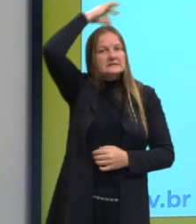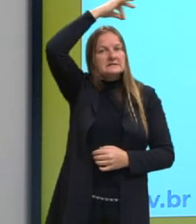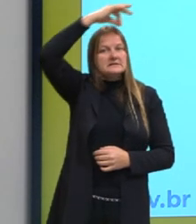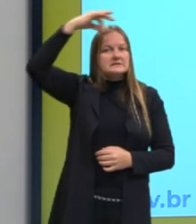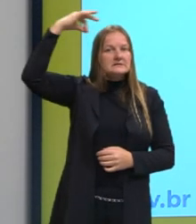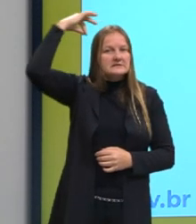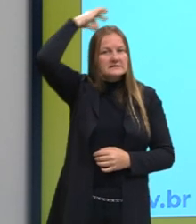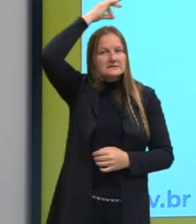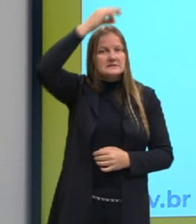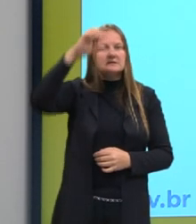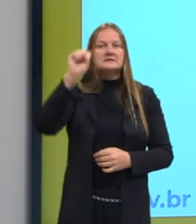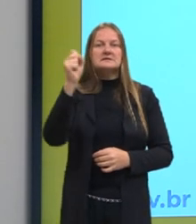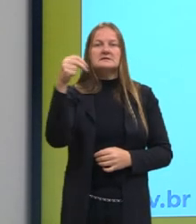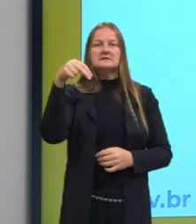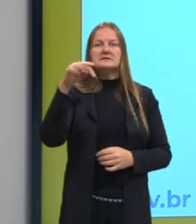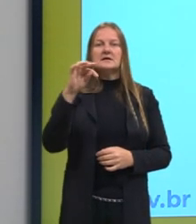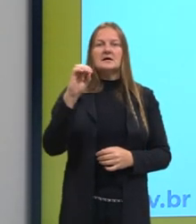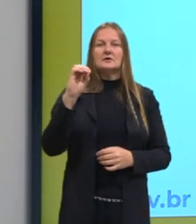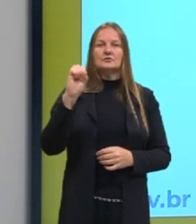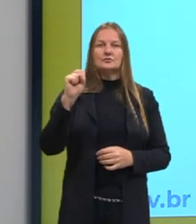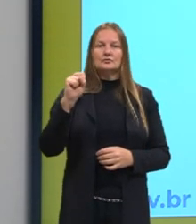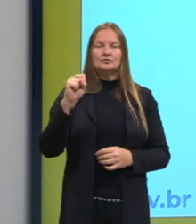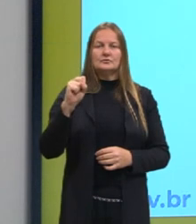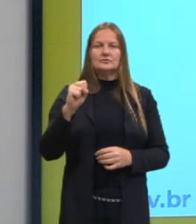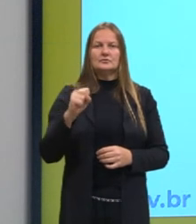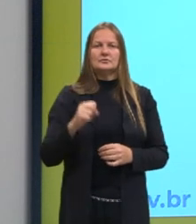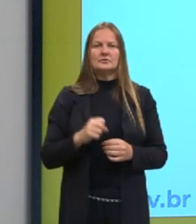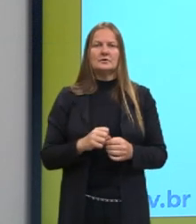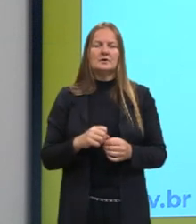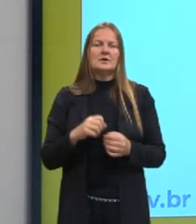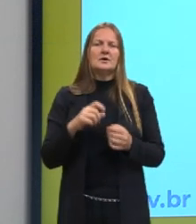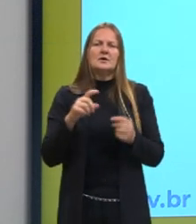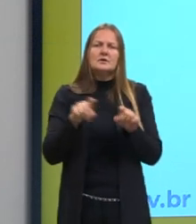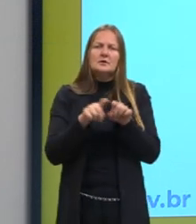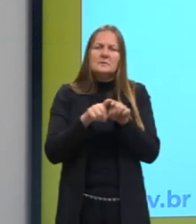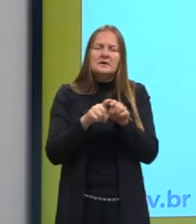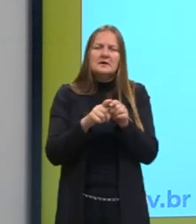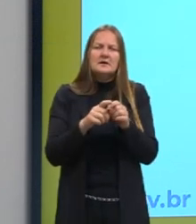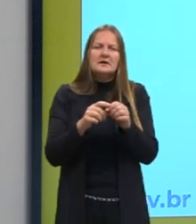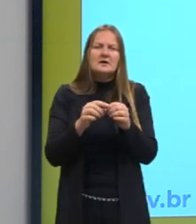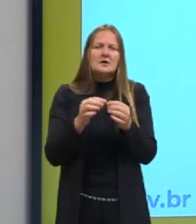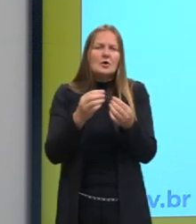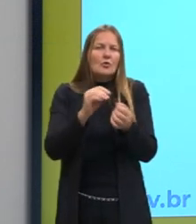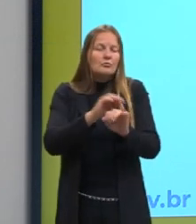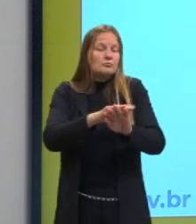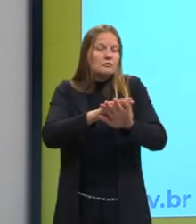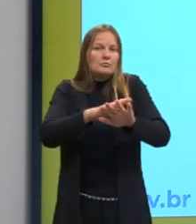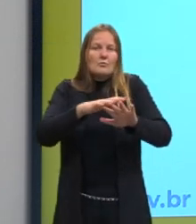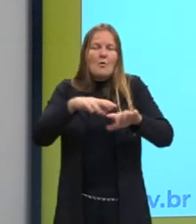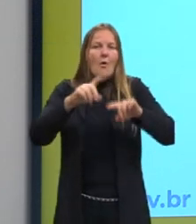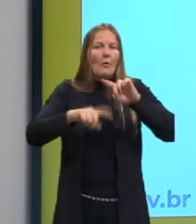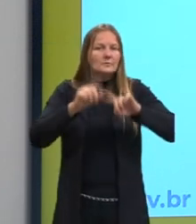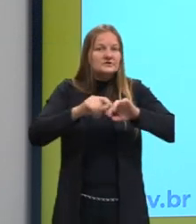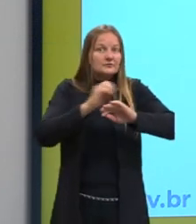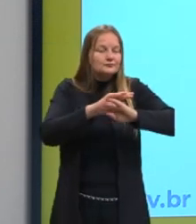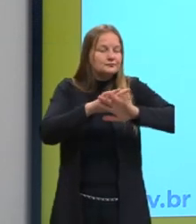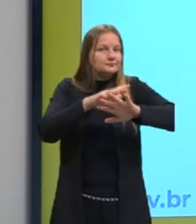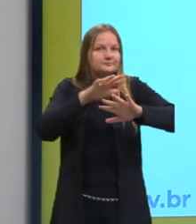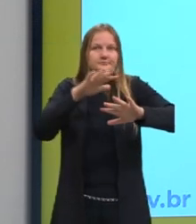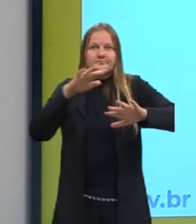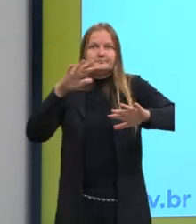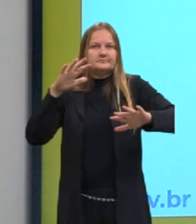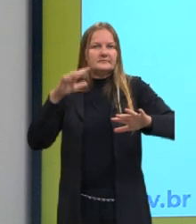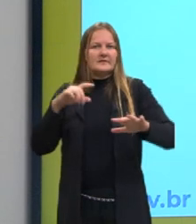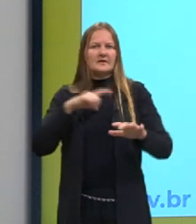importante na conversão dos povos pagãos, as relíquias. Relíquias eram objetos, ou até mesmo